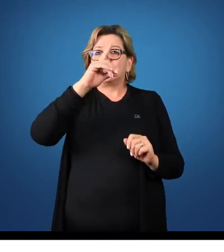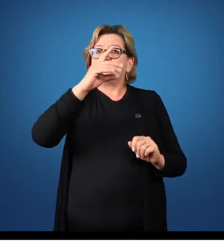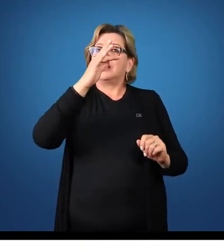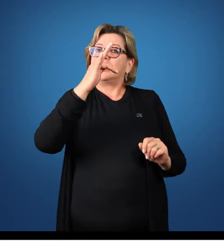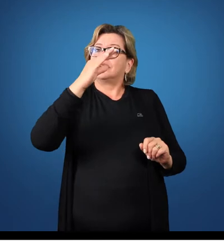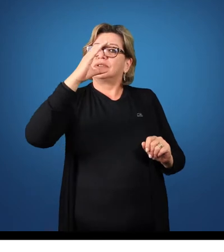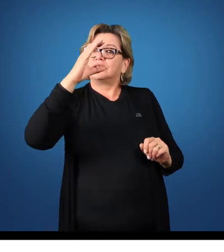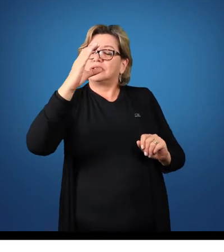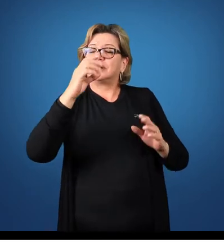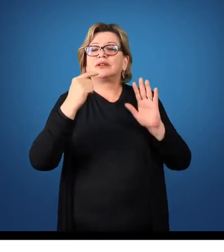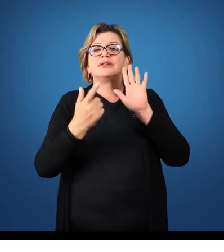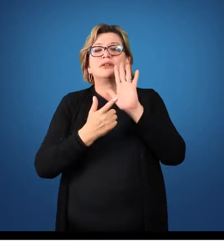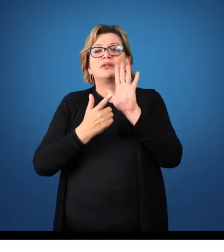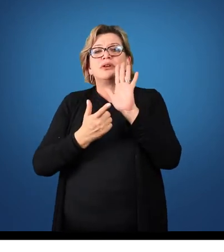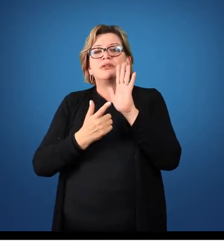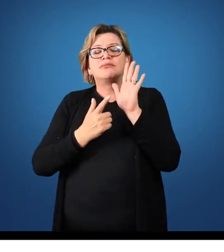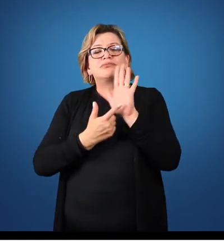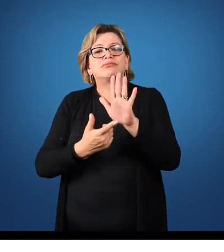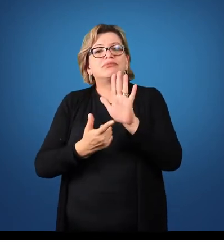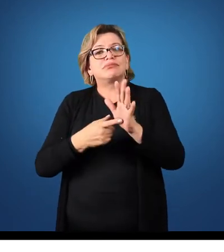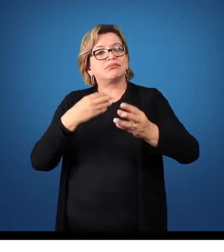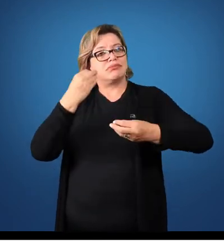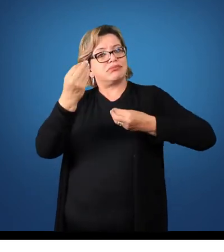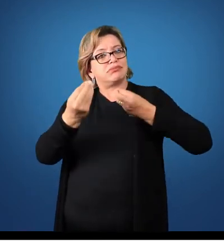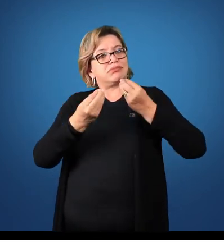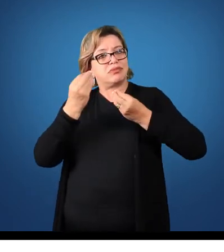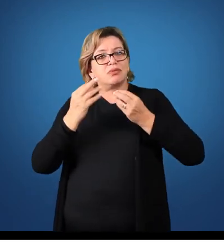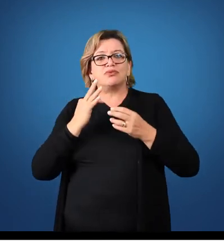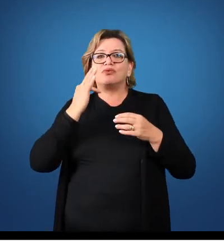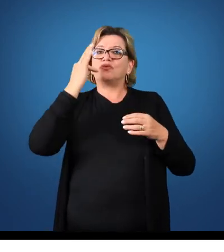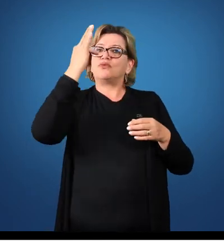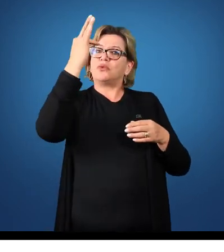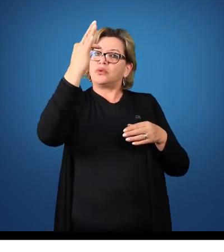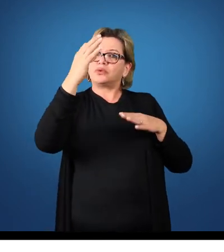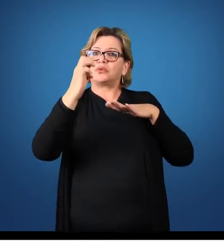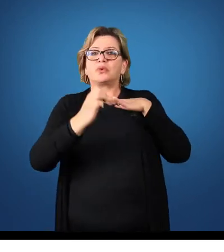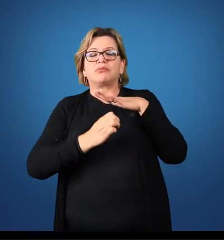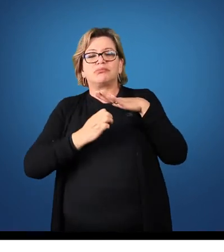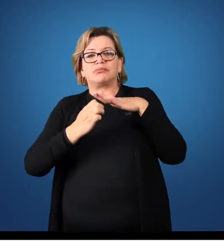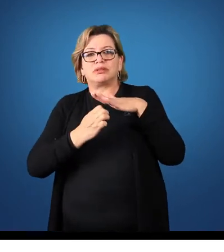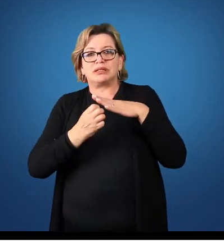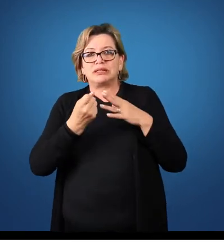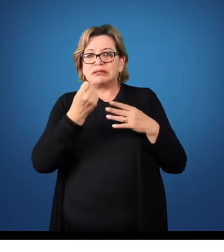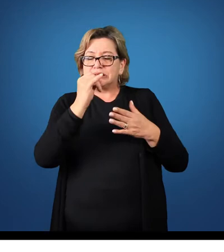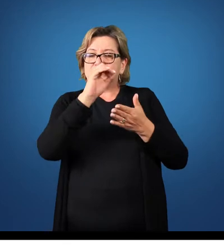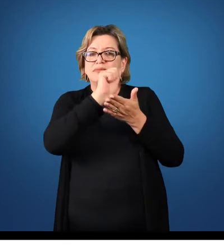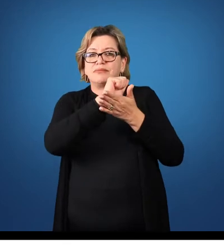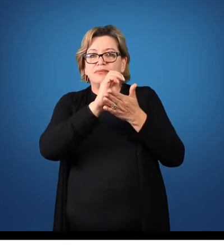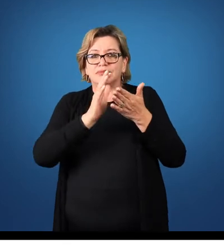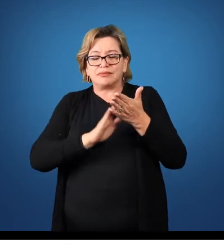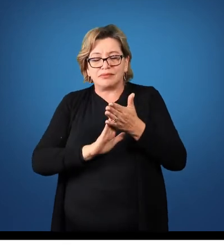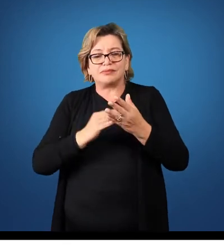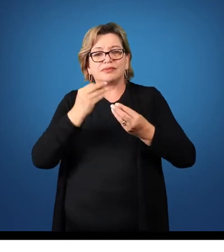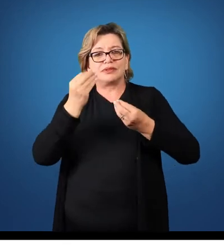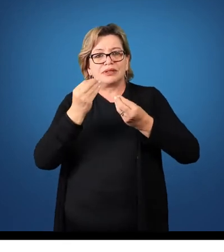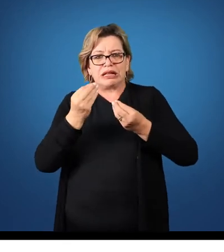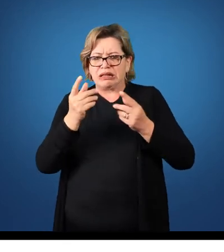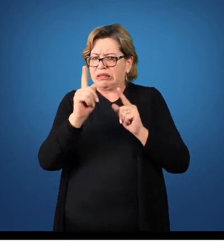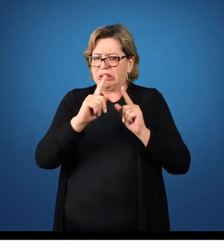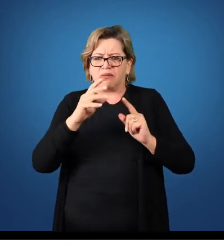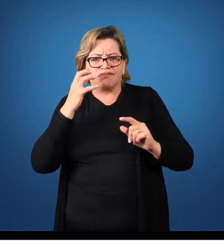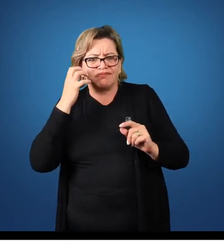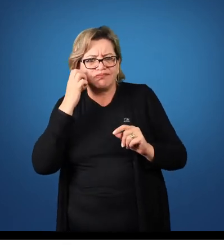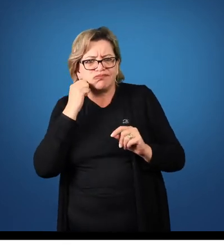nos dá um direcionamento de como ela pode estar no futuro. Se as atividades operacionais não estão